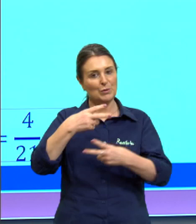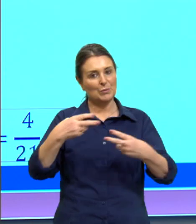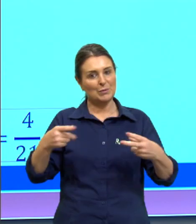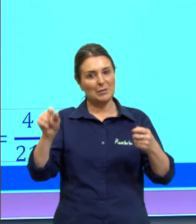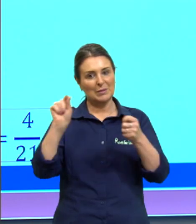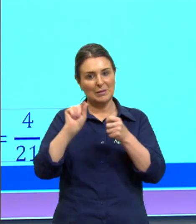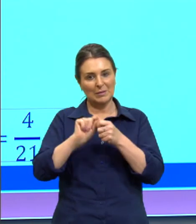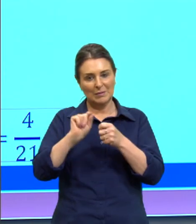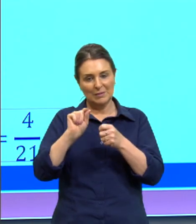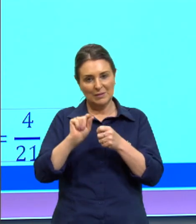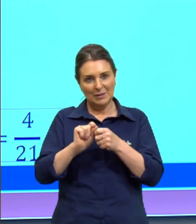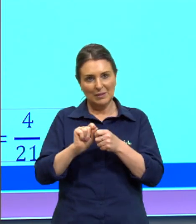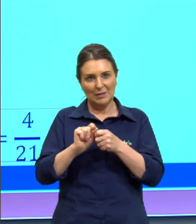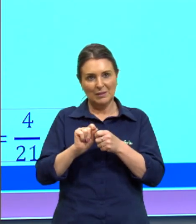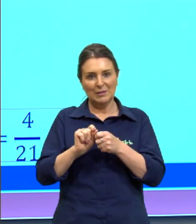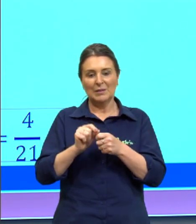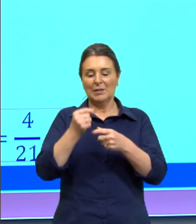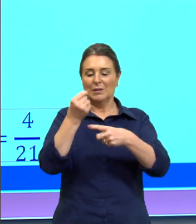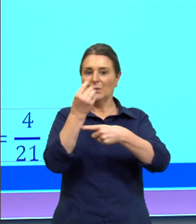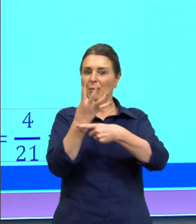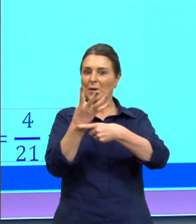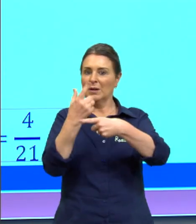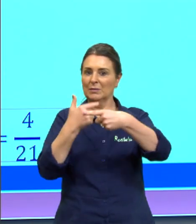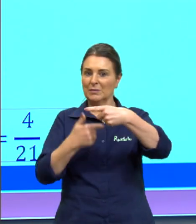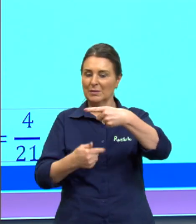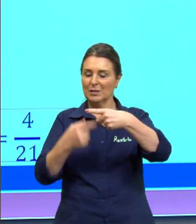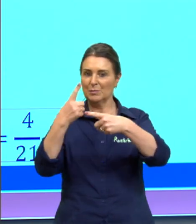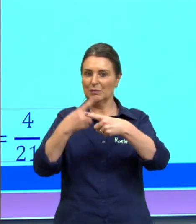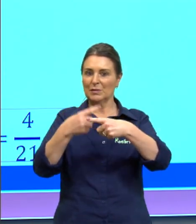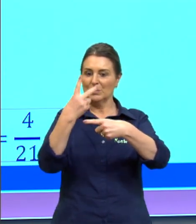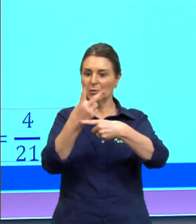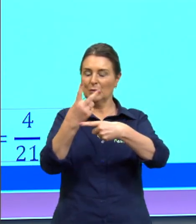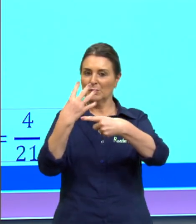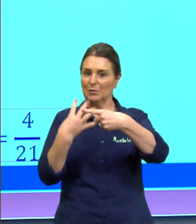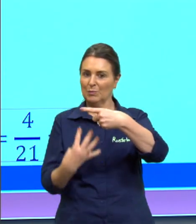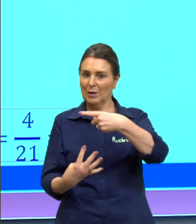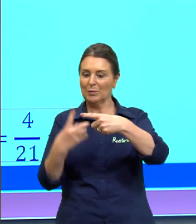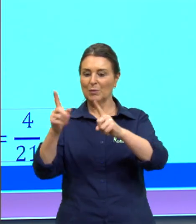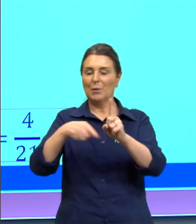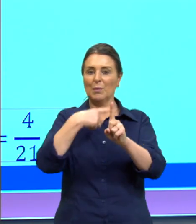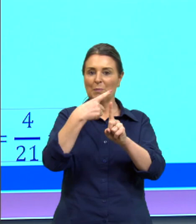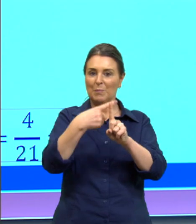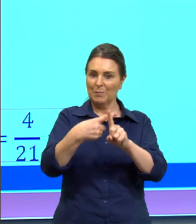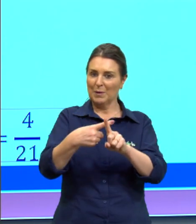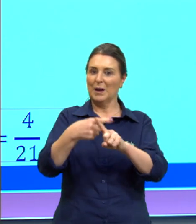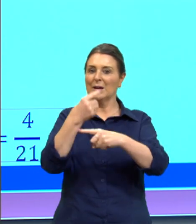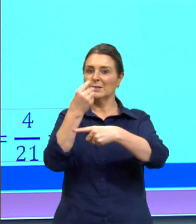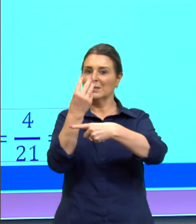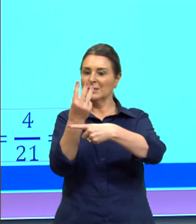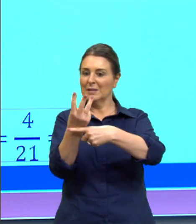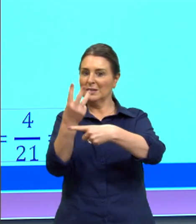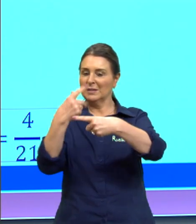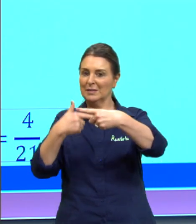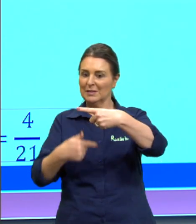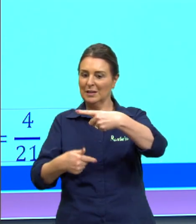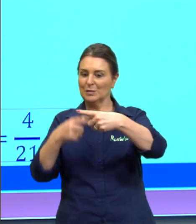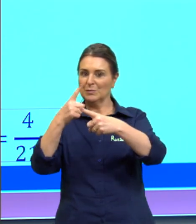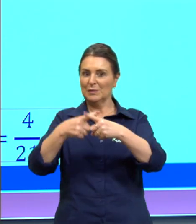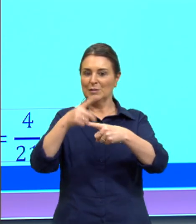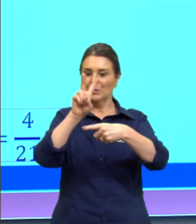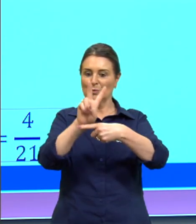a ocorrer então quatro sétimos vezes dois quartos mais os três sétimos vezes dois sextos